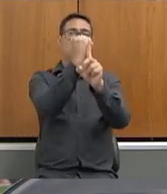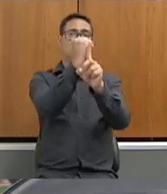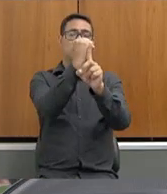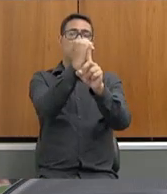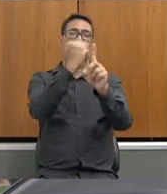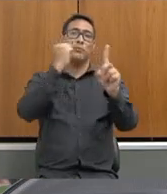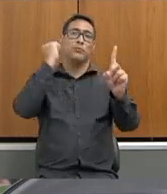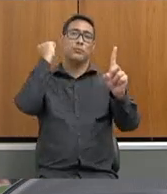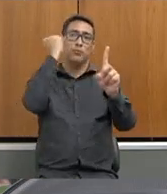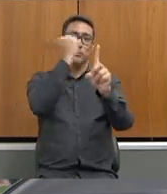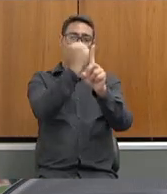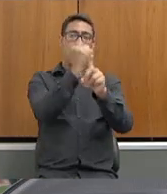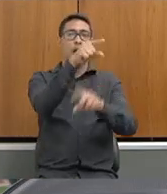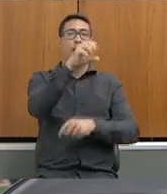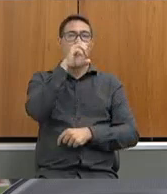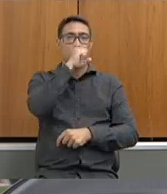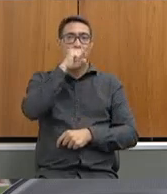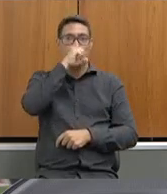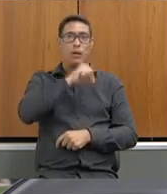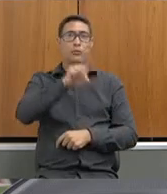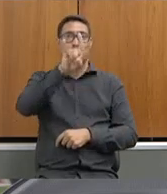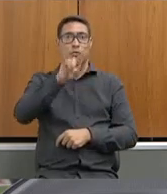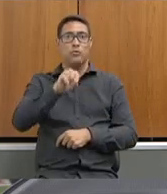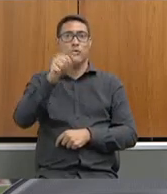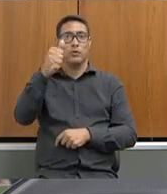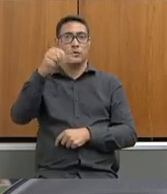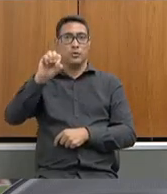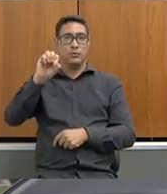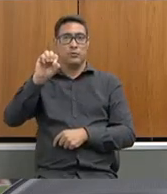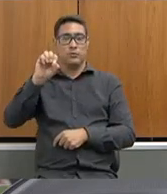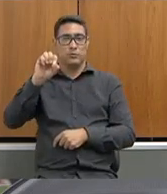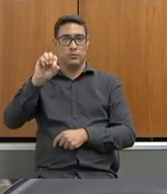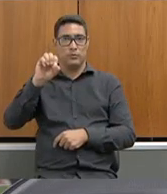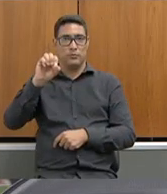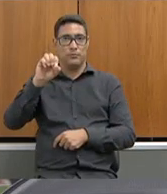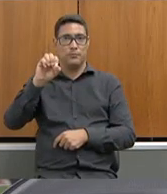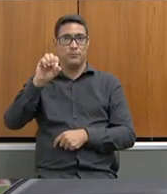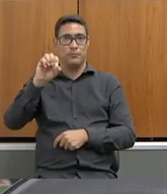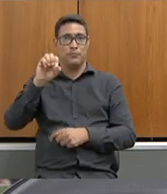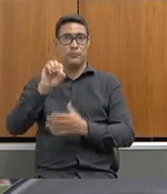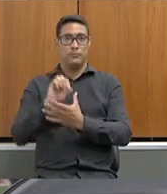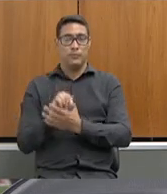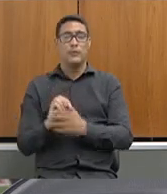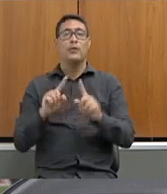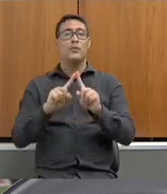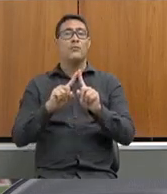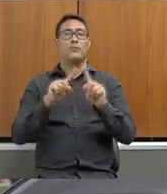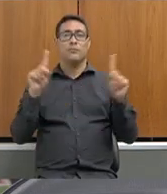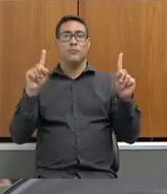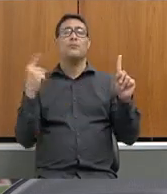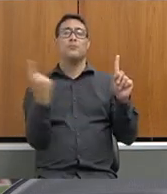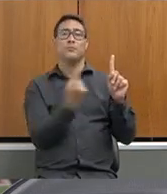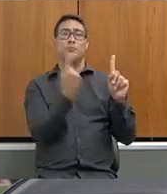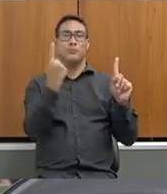no último sábado, dia 10, e nós precisamos